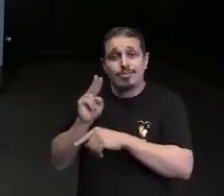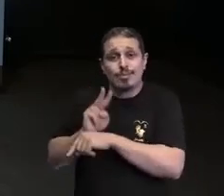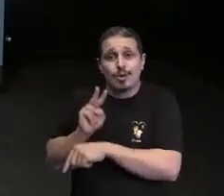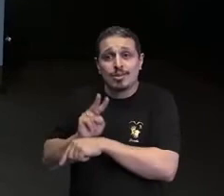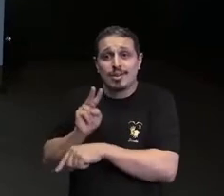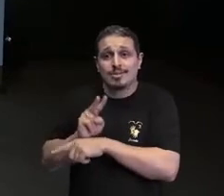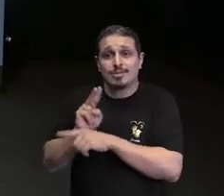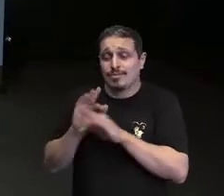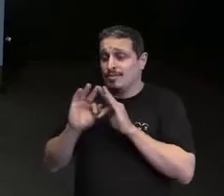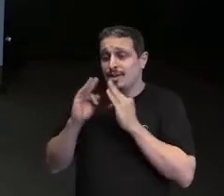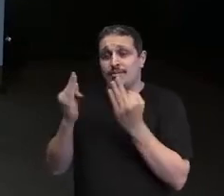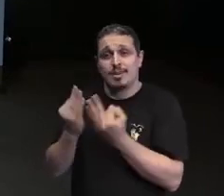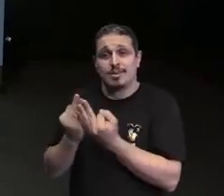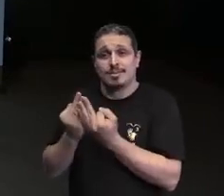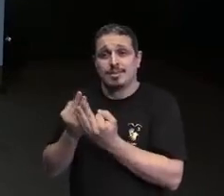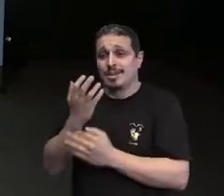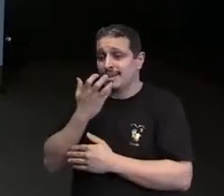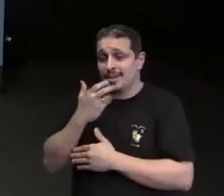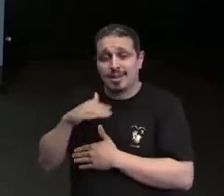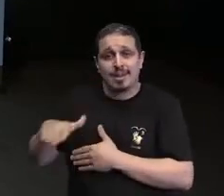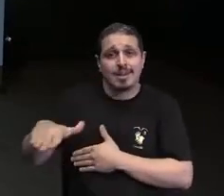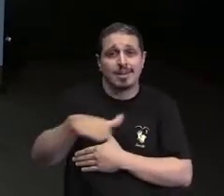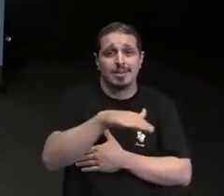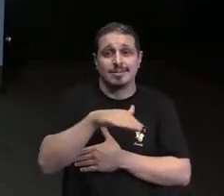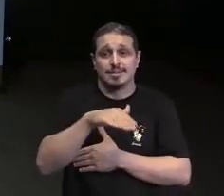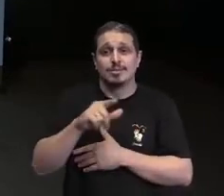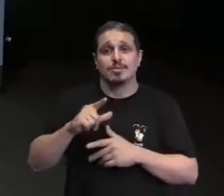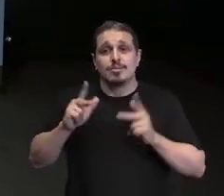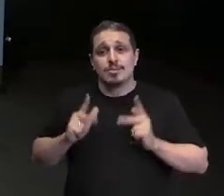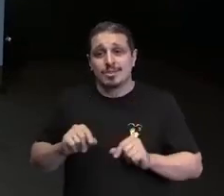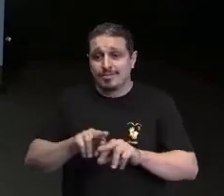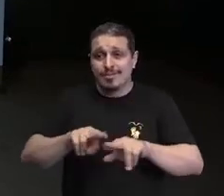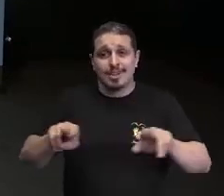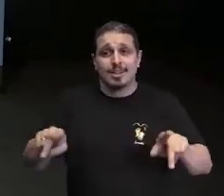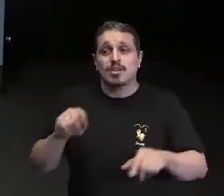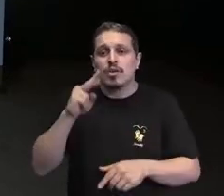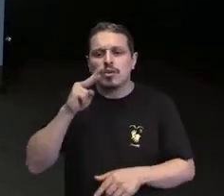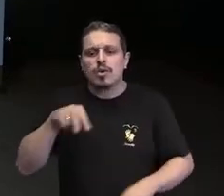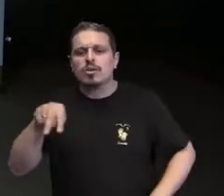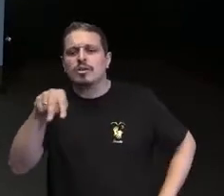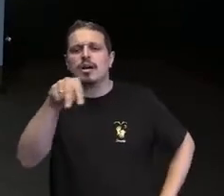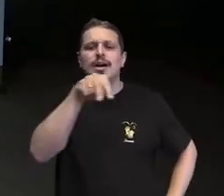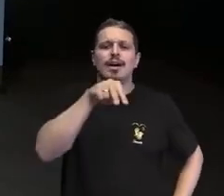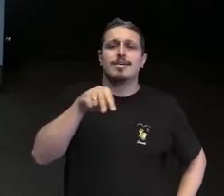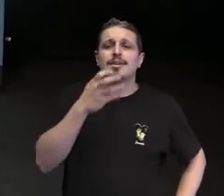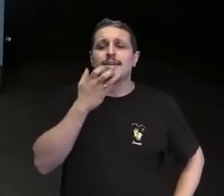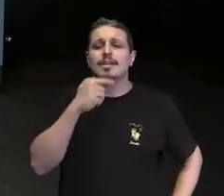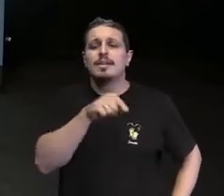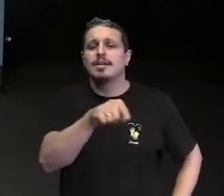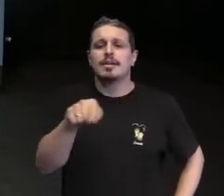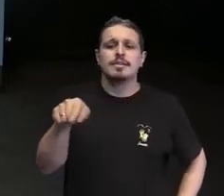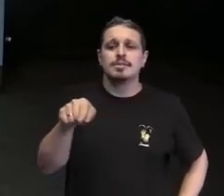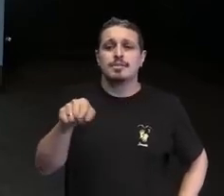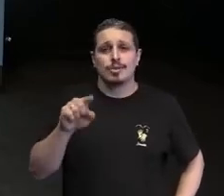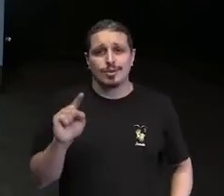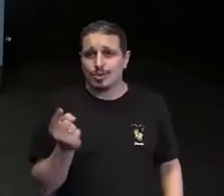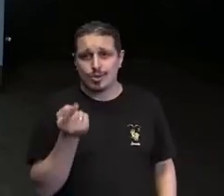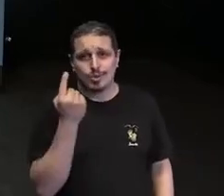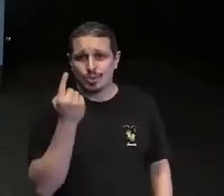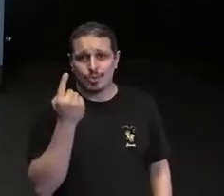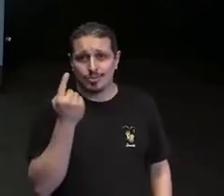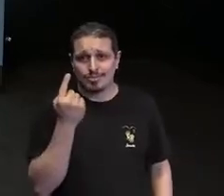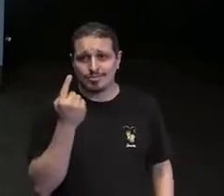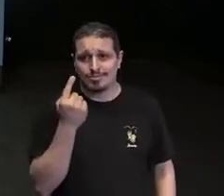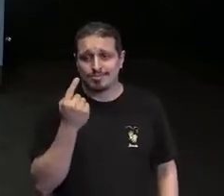Quem está olhando por esses indivíduos que precisam e que querem que os seus filhos tenham, única e exclusivamente, um espaço